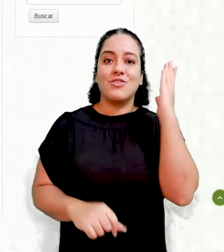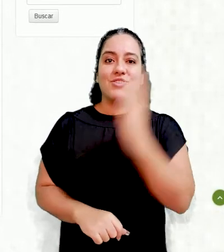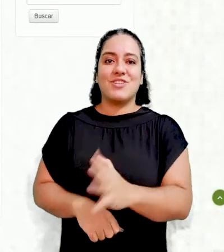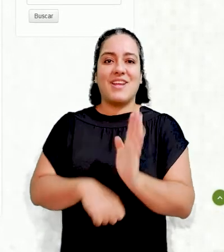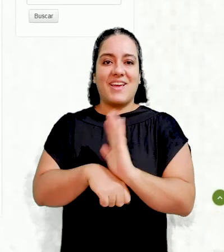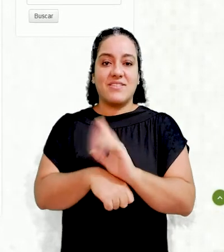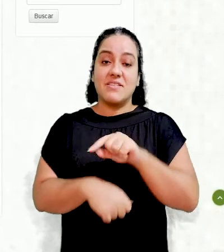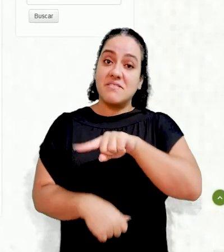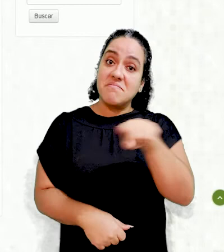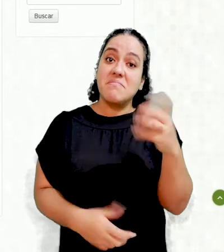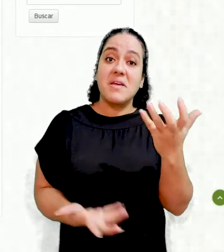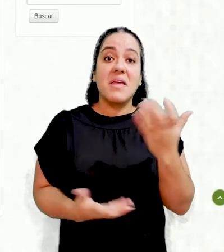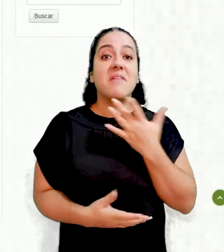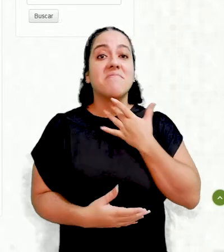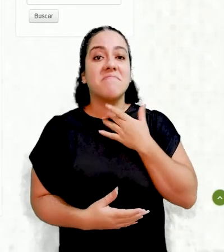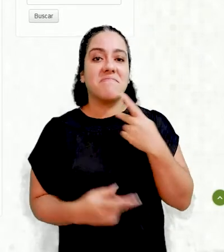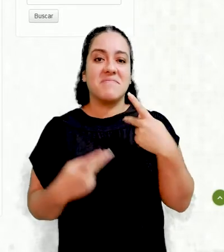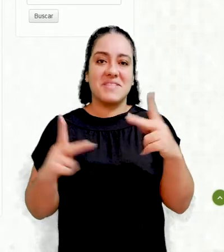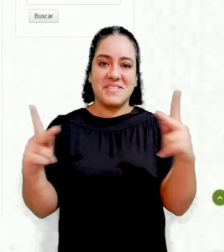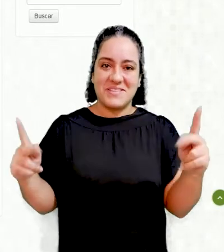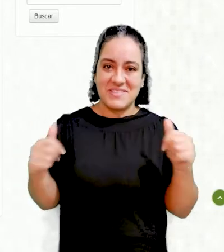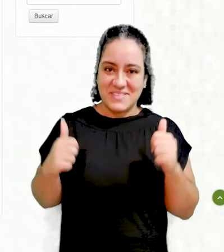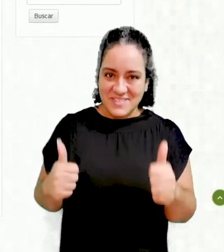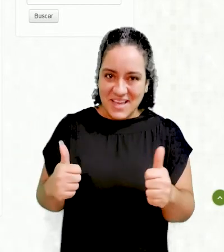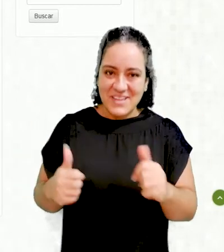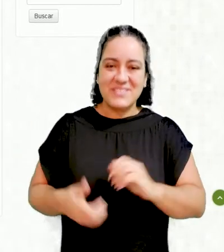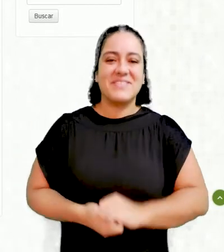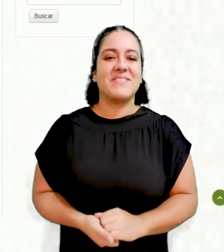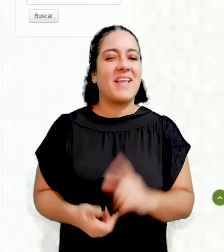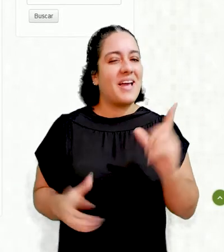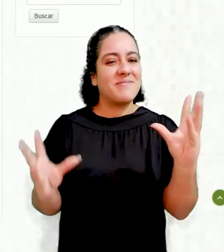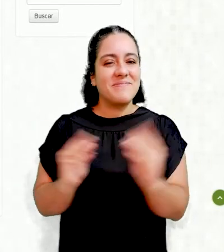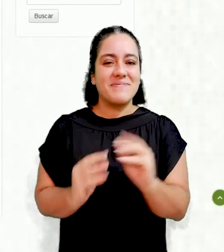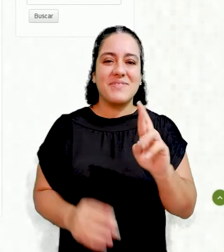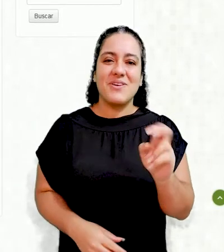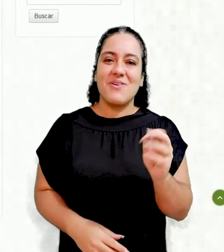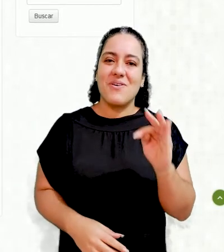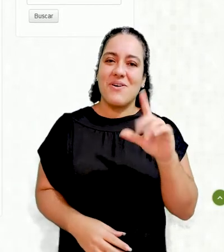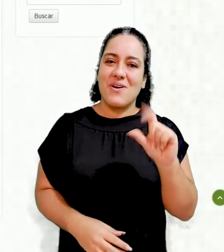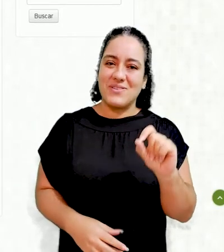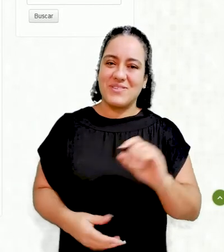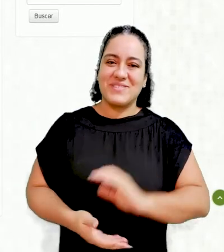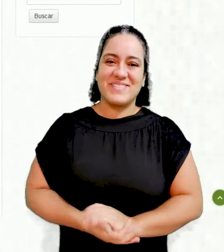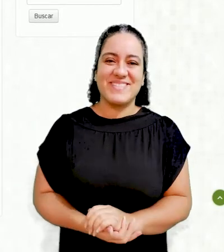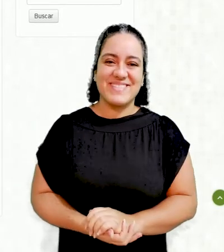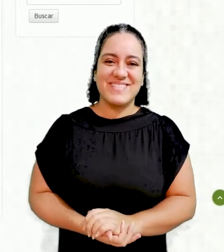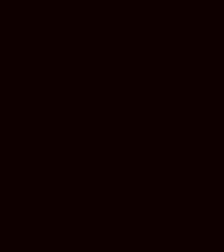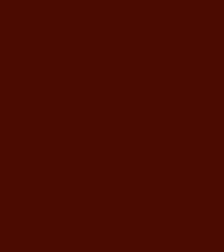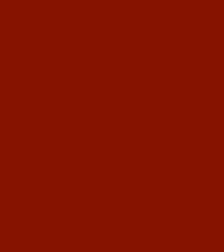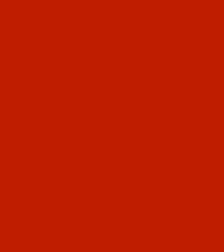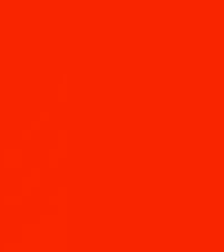caso esse seja o seu desejo, colocar um vídeo diretamente aqui, tá certo? Esse é o rótulo.